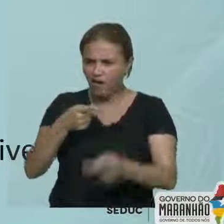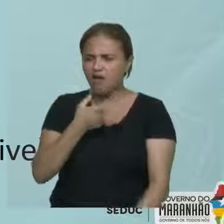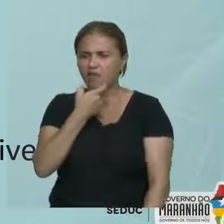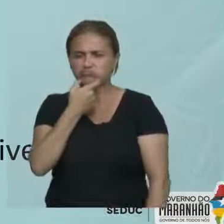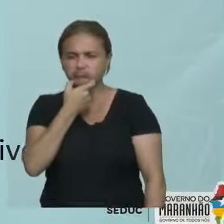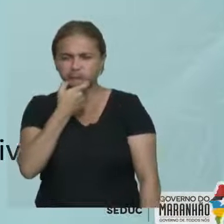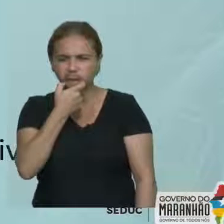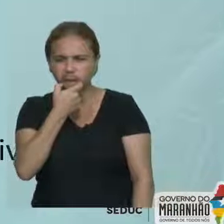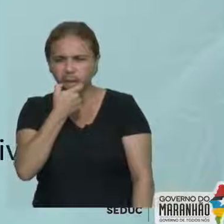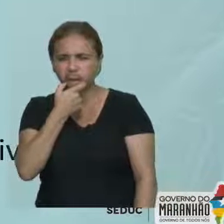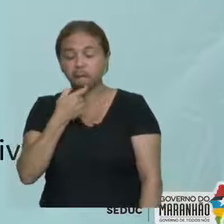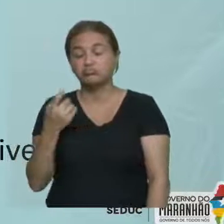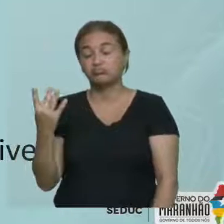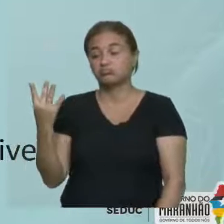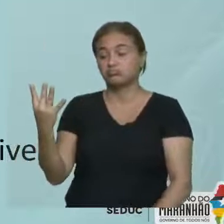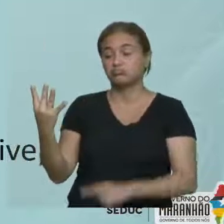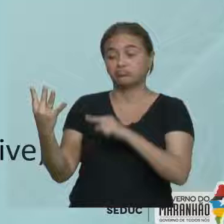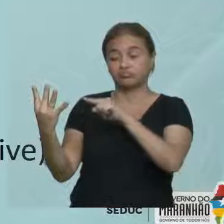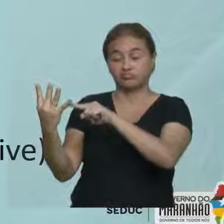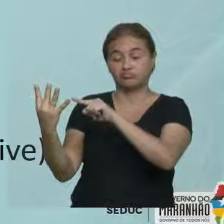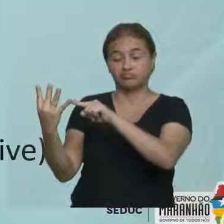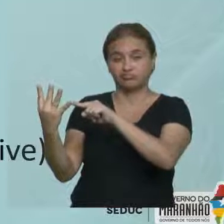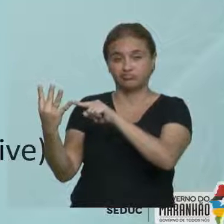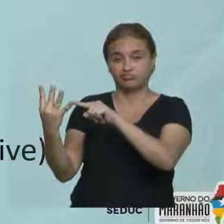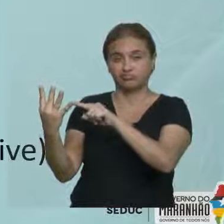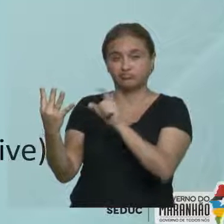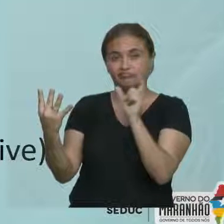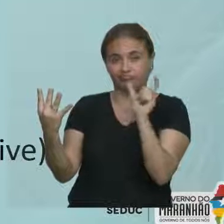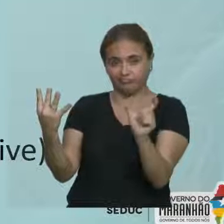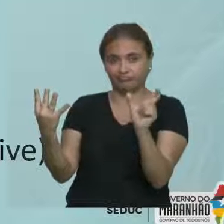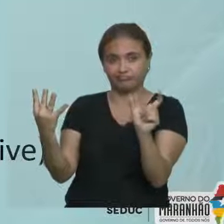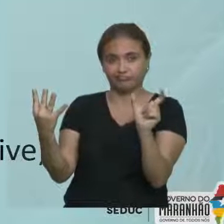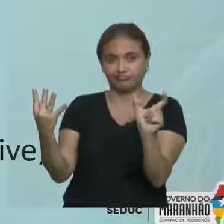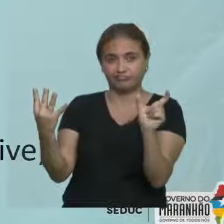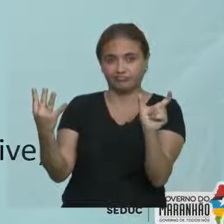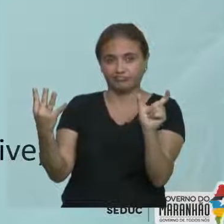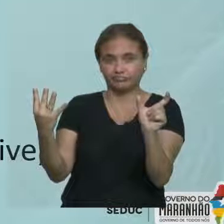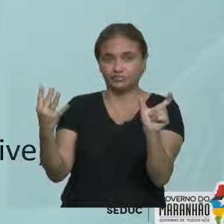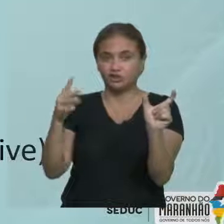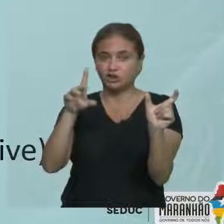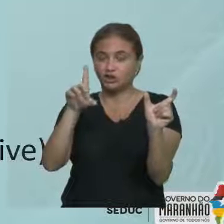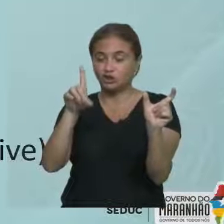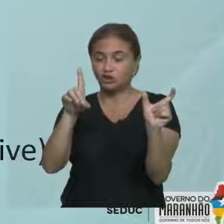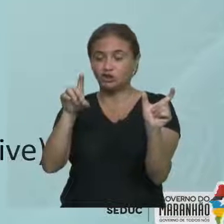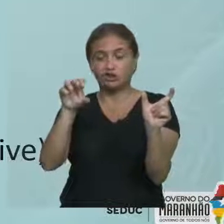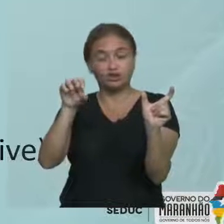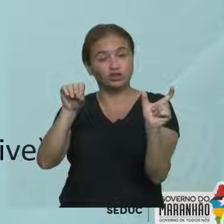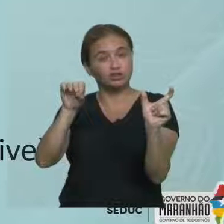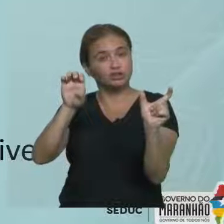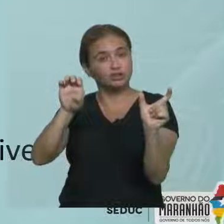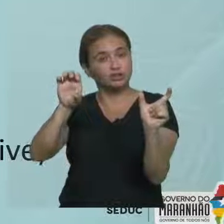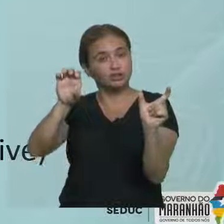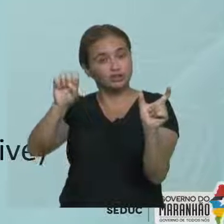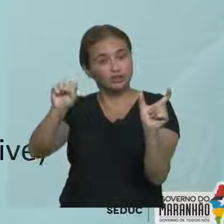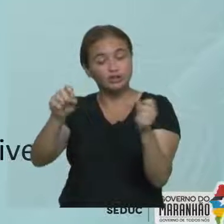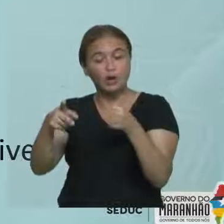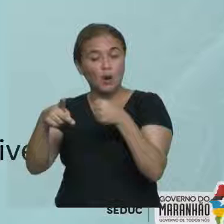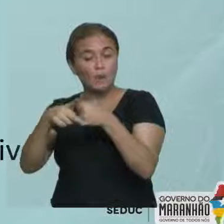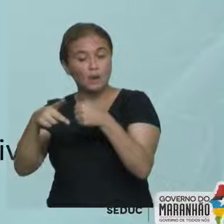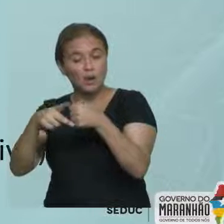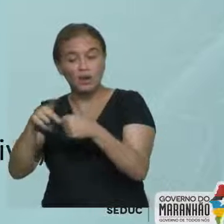por exemplo, no quatro, que a resposta foi das, devido ao pronome ser he. E no number five, foi do, porque o pronome era you.